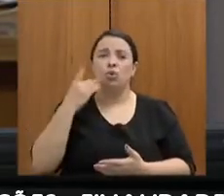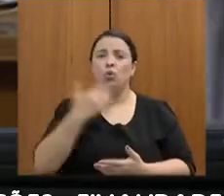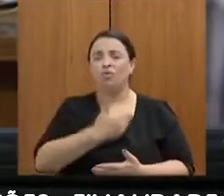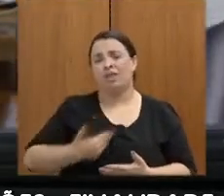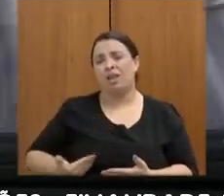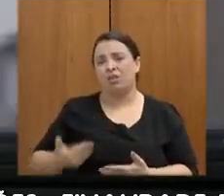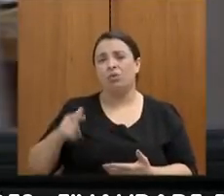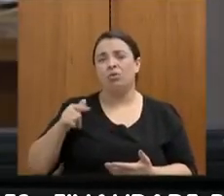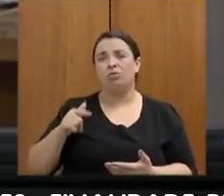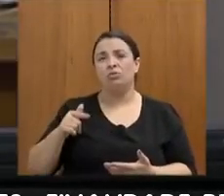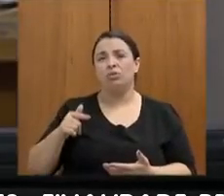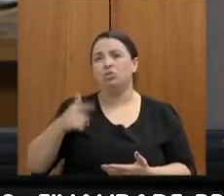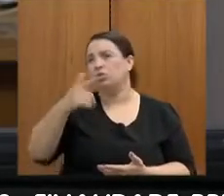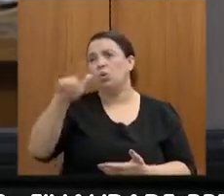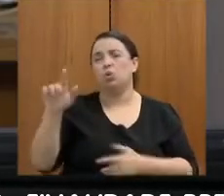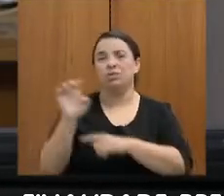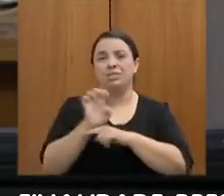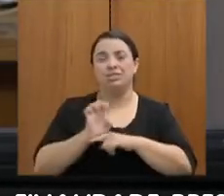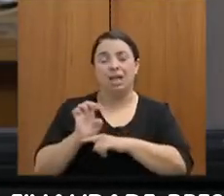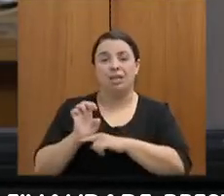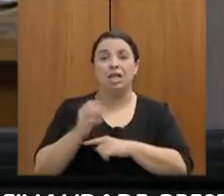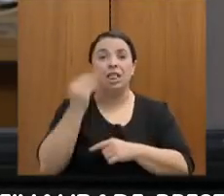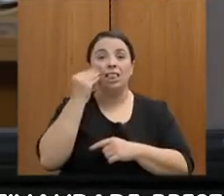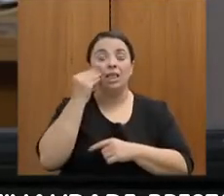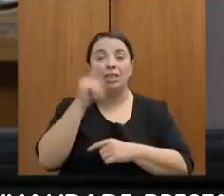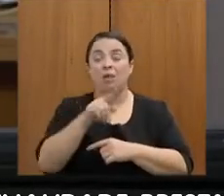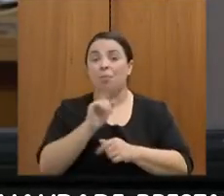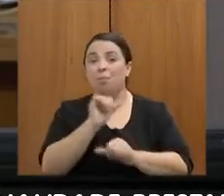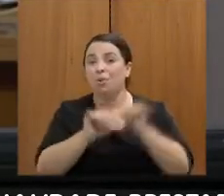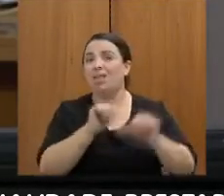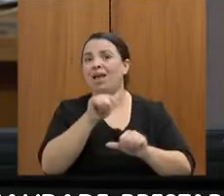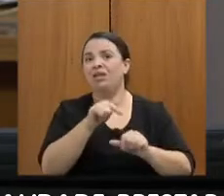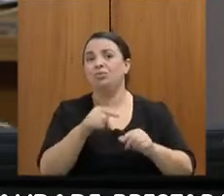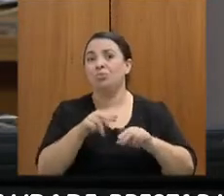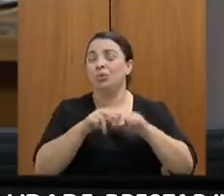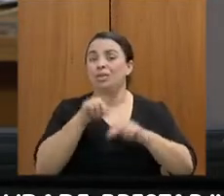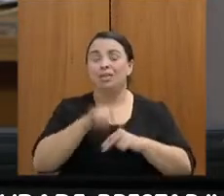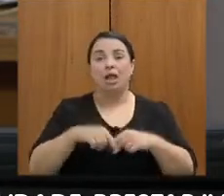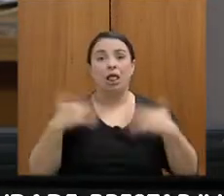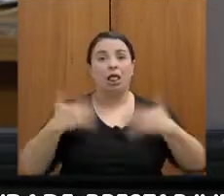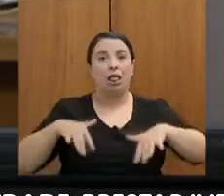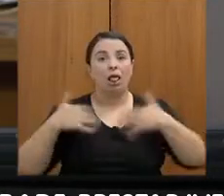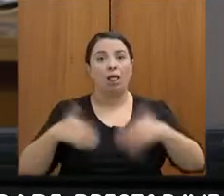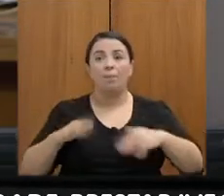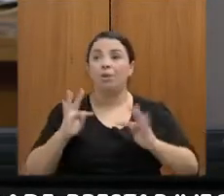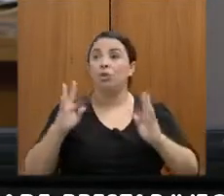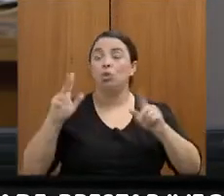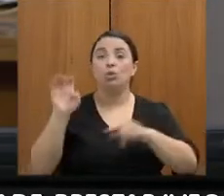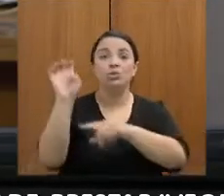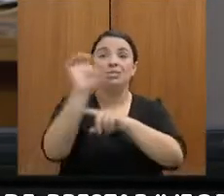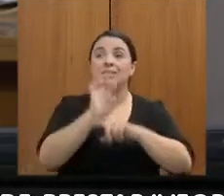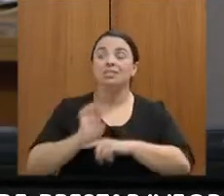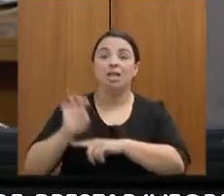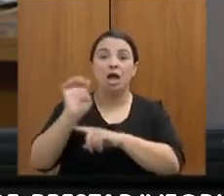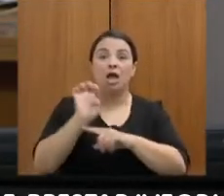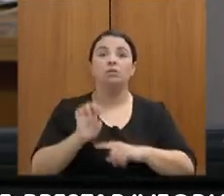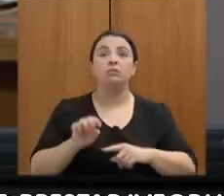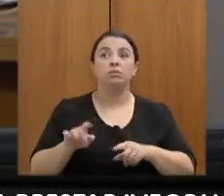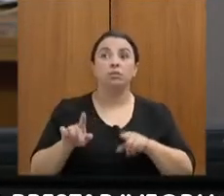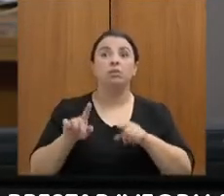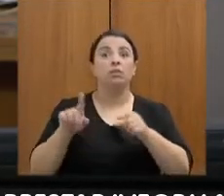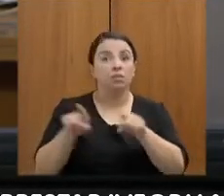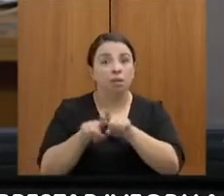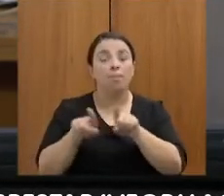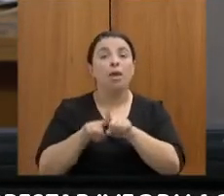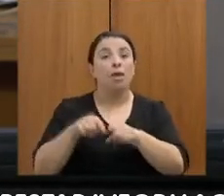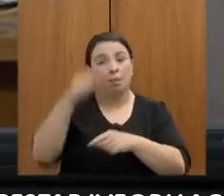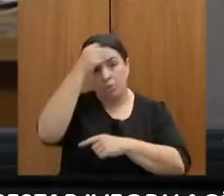porque ela é dramática, e não é dramática só para Minas, é dramática para todos os estados, e municípios, e municípios. Vamos lembrar que